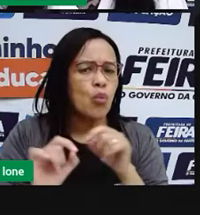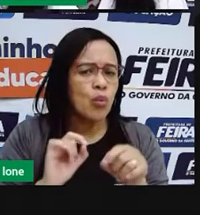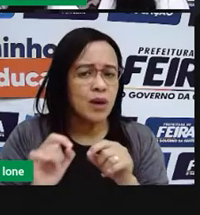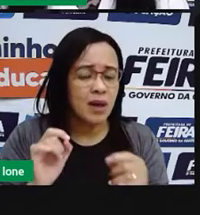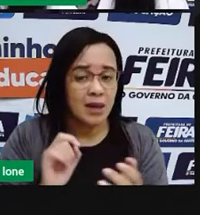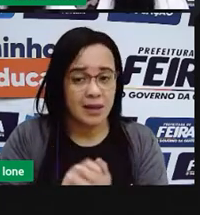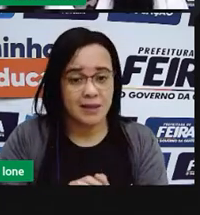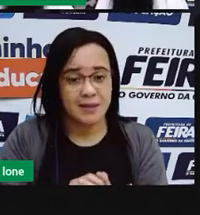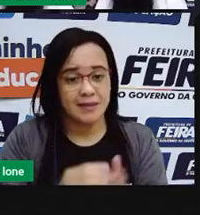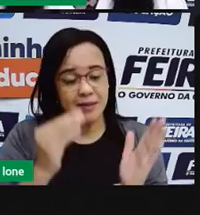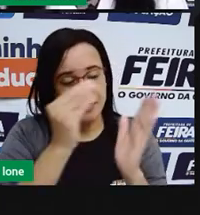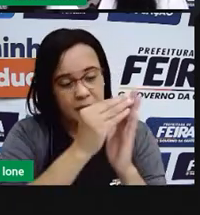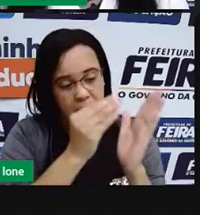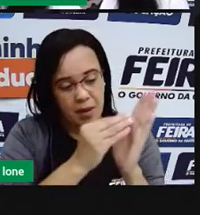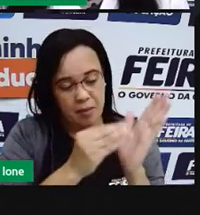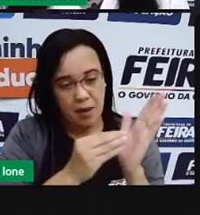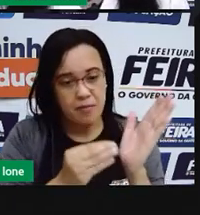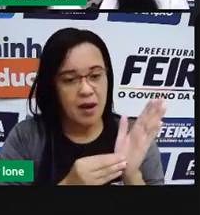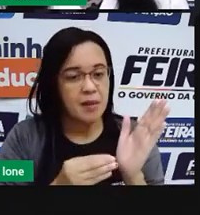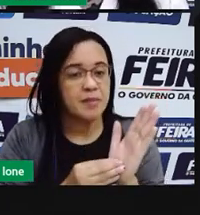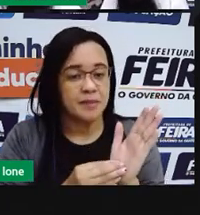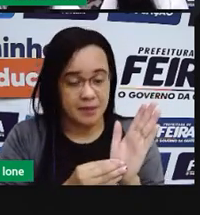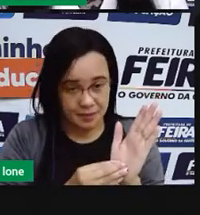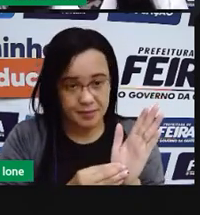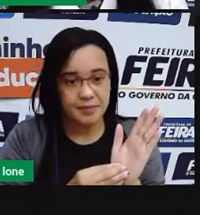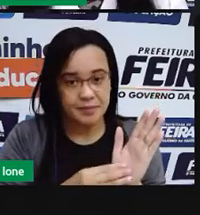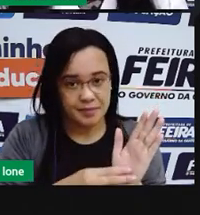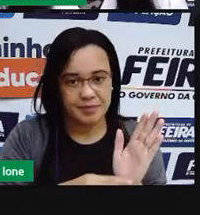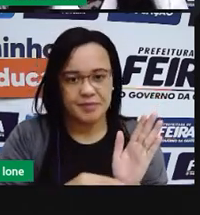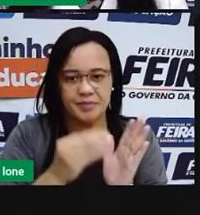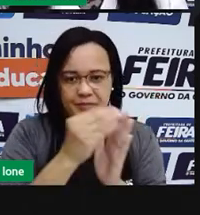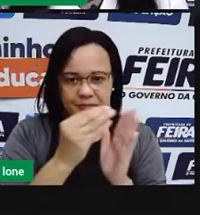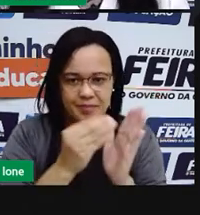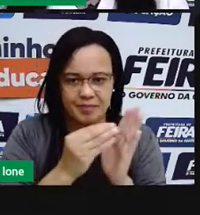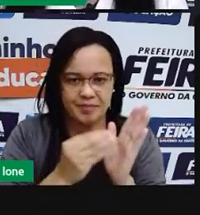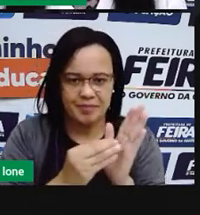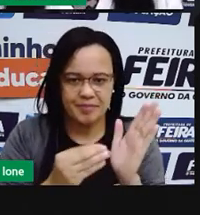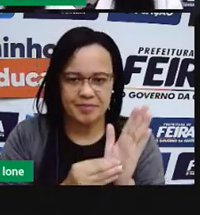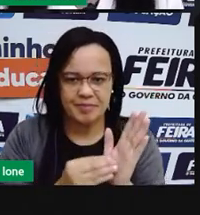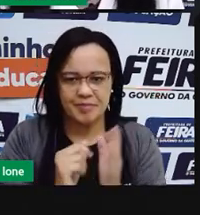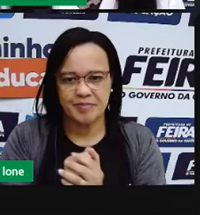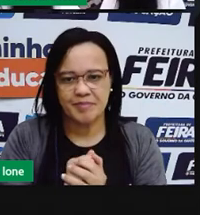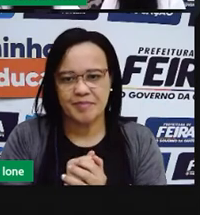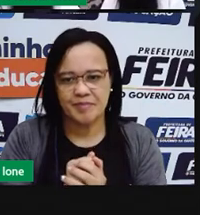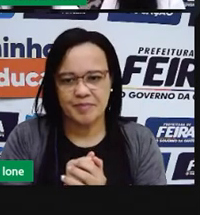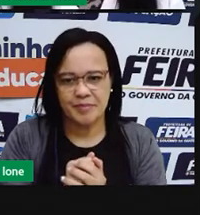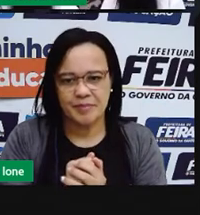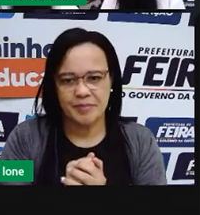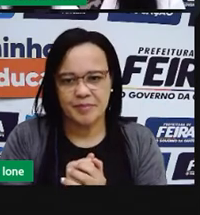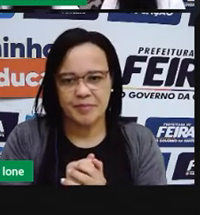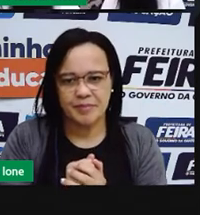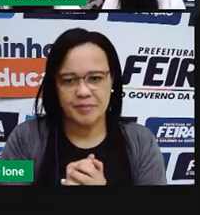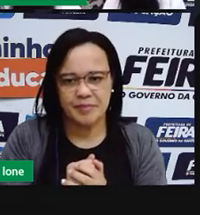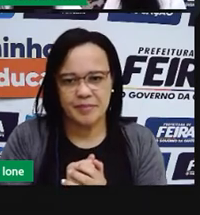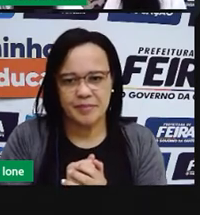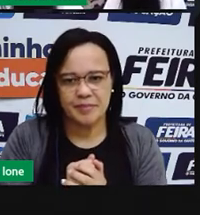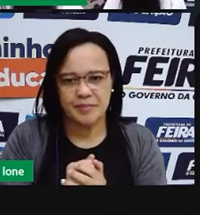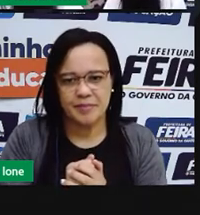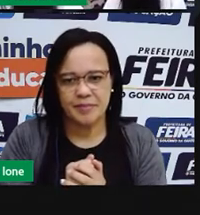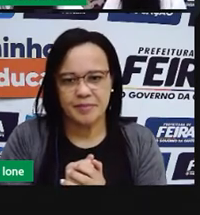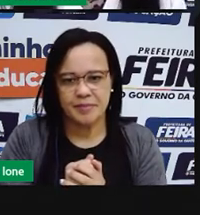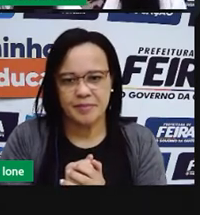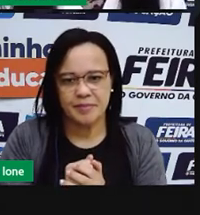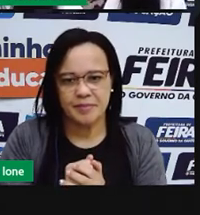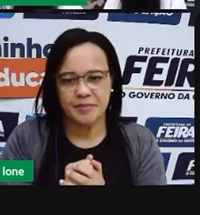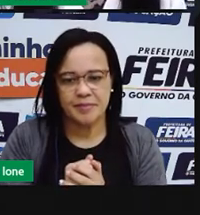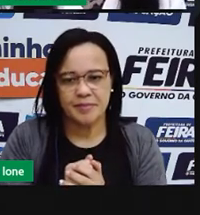que você pratica ou que você conheça. E, depois, você vai registrar com a foto ou a